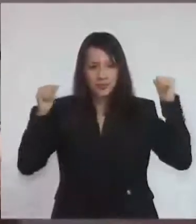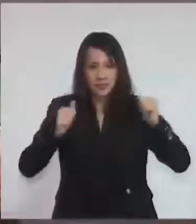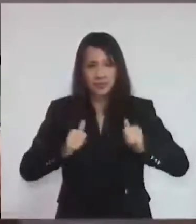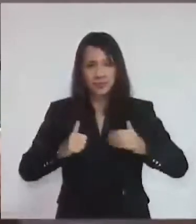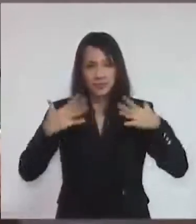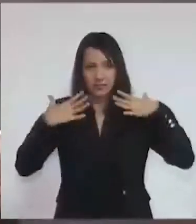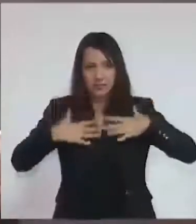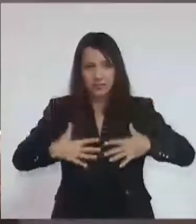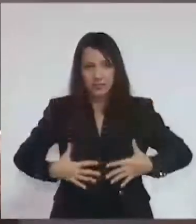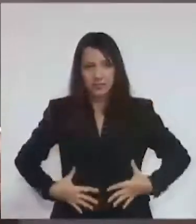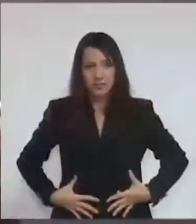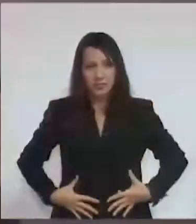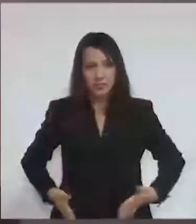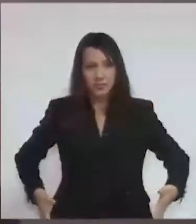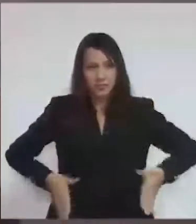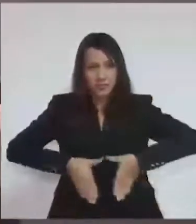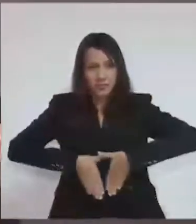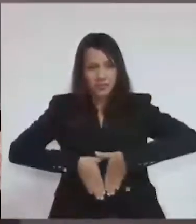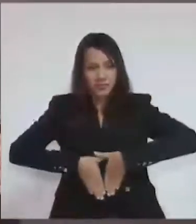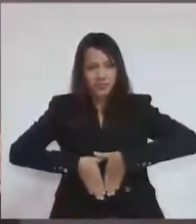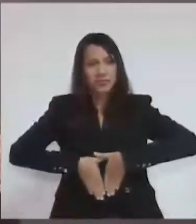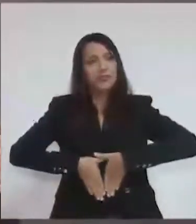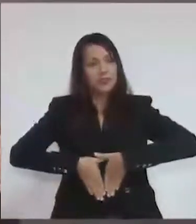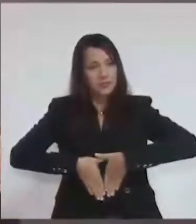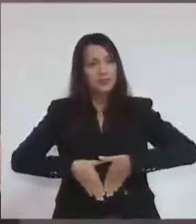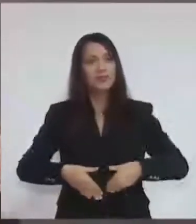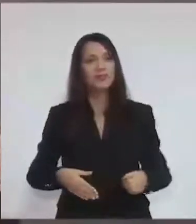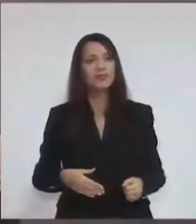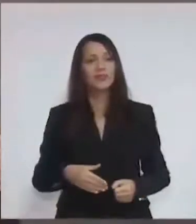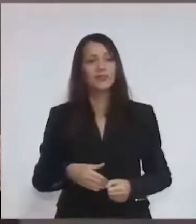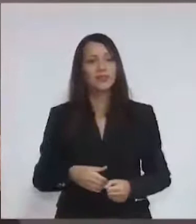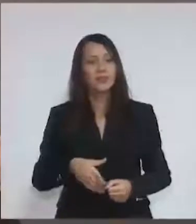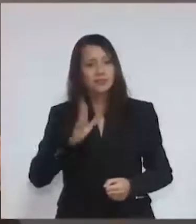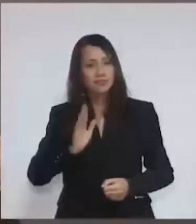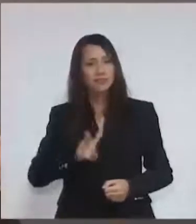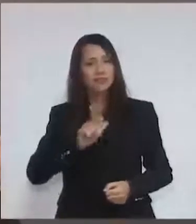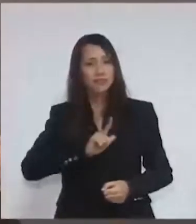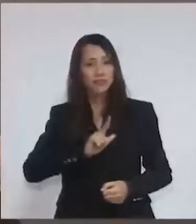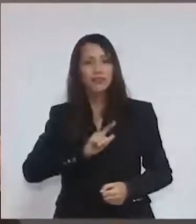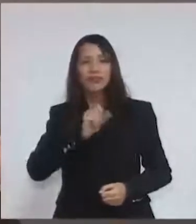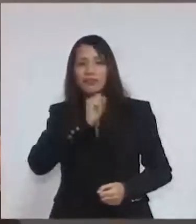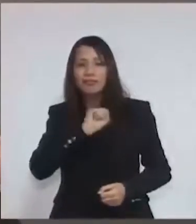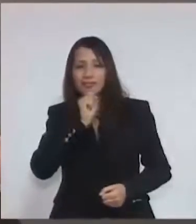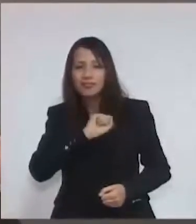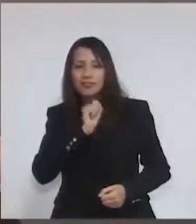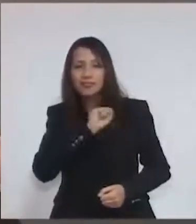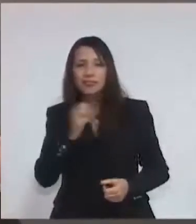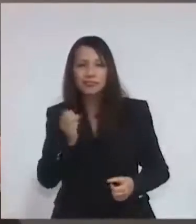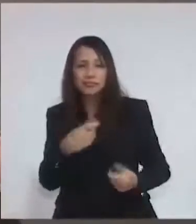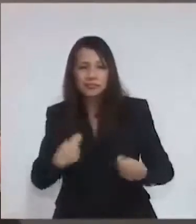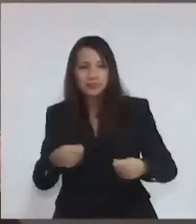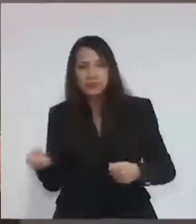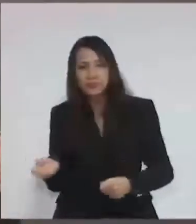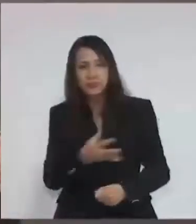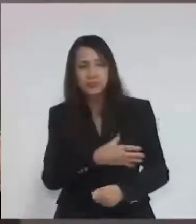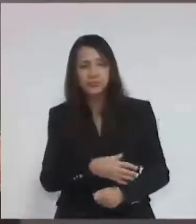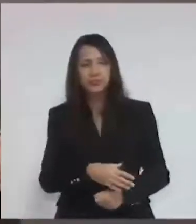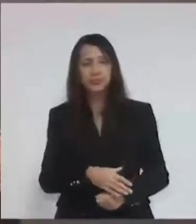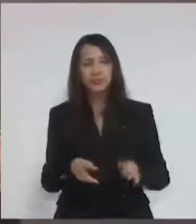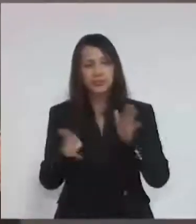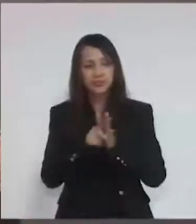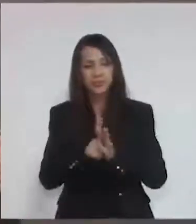Vencidos. colocando a vida de homens e mulheres em risco. Isso é IPI.